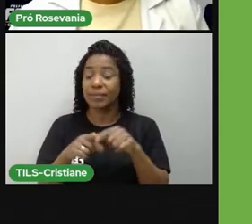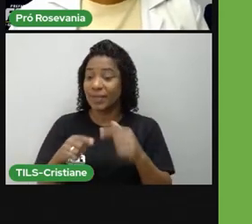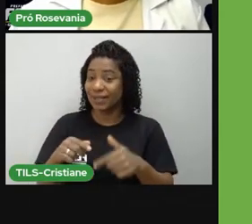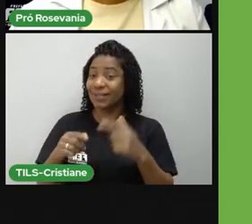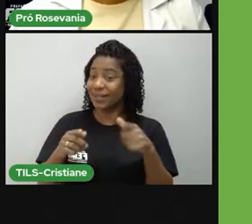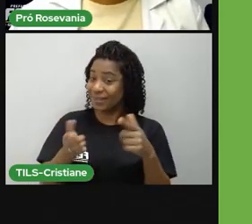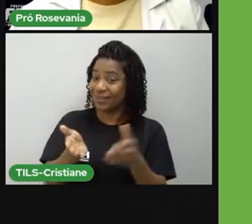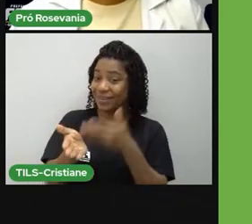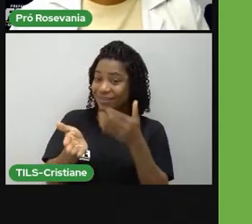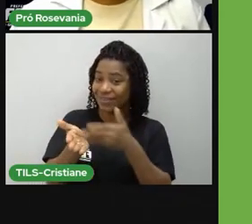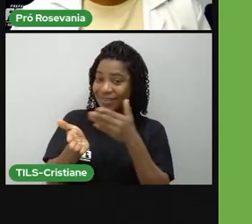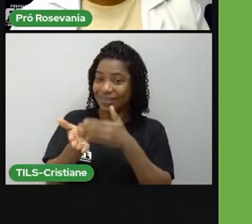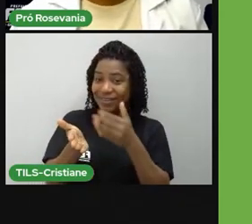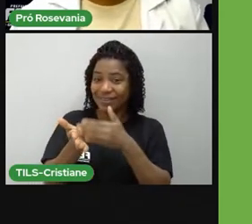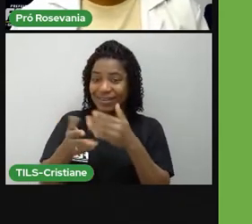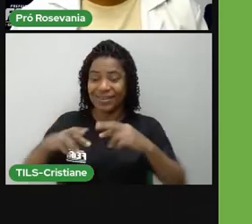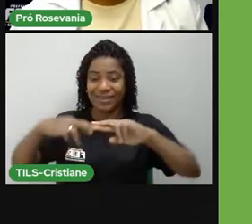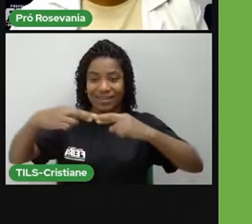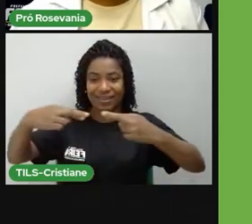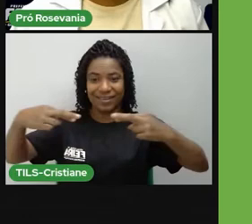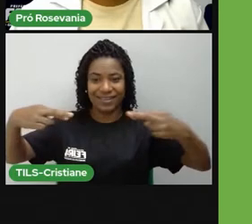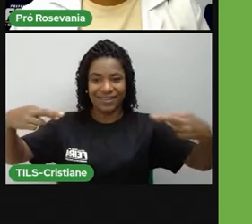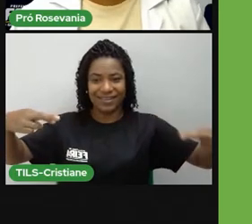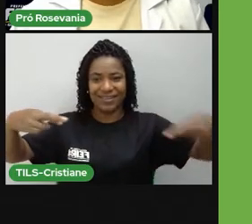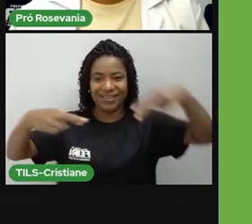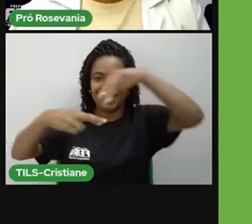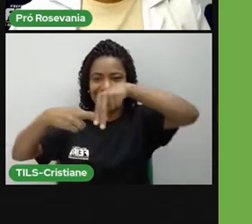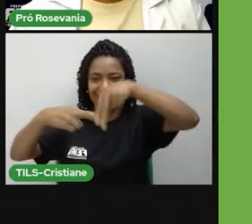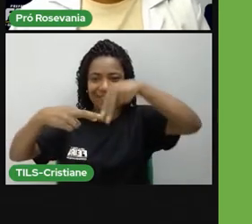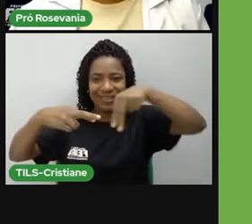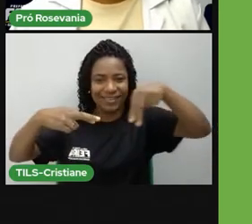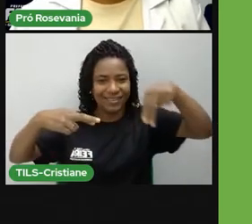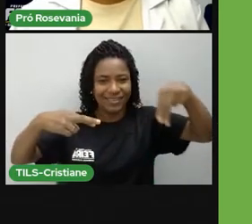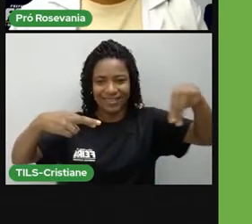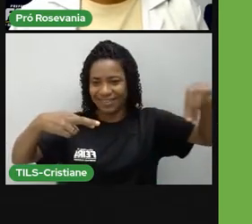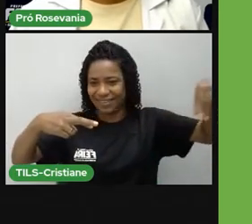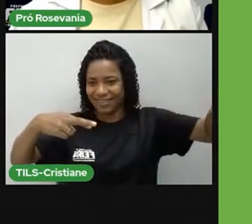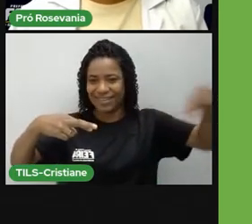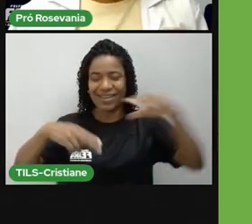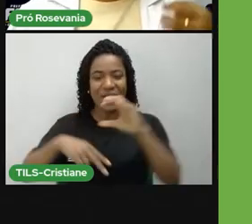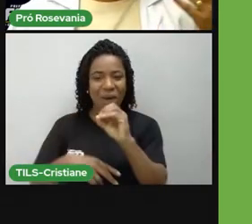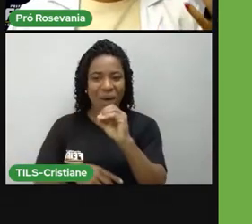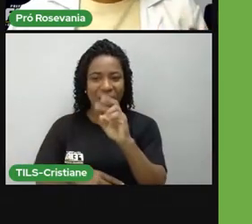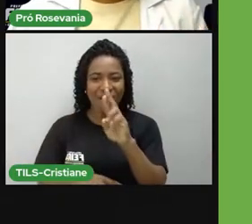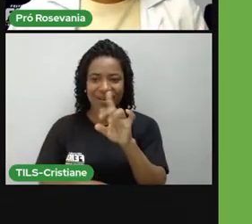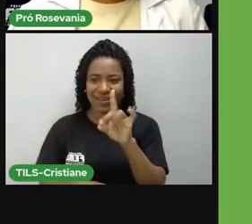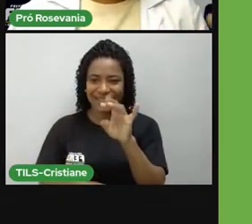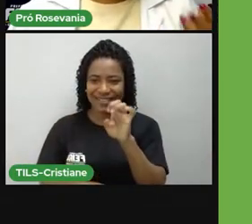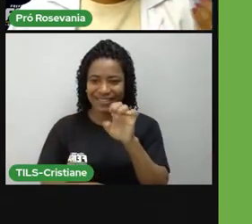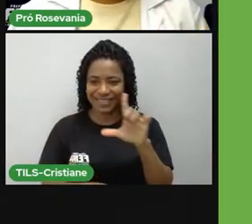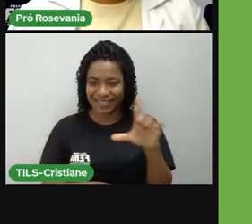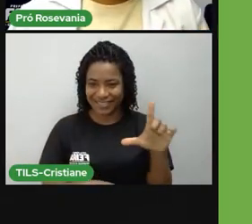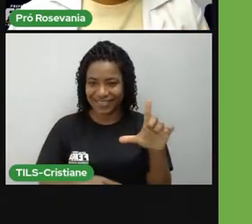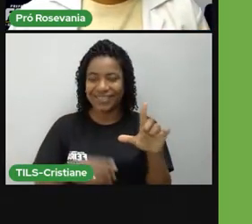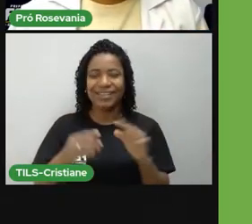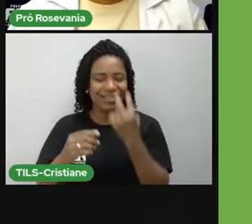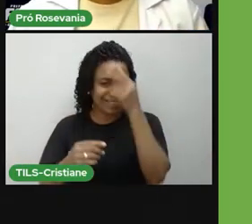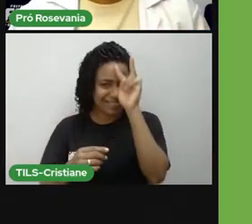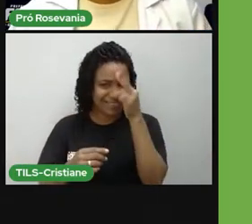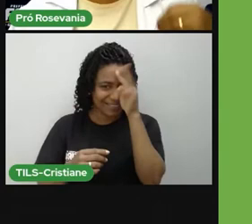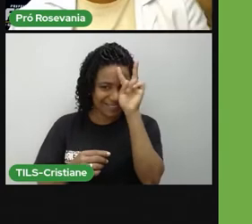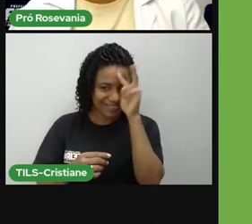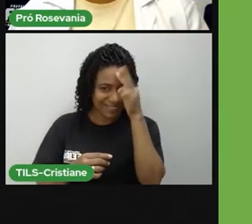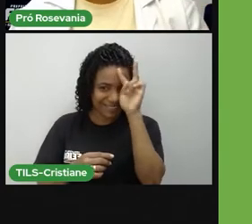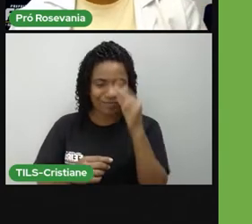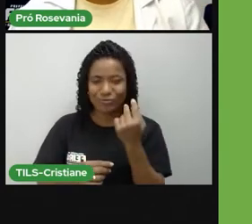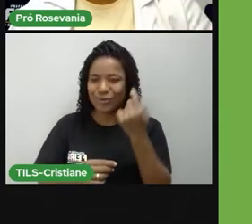cordeio, que é literatura rimada, que é tipo um texto, né, rimado, e que a gente conta coisas, né, do nosso dia a dia.